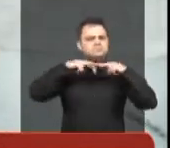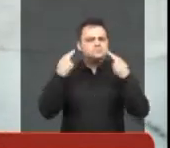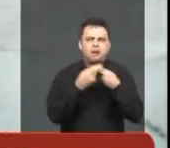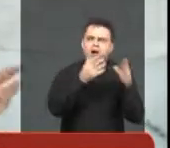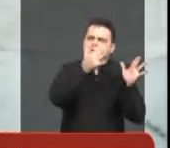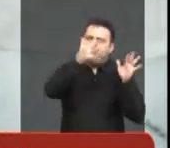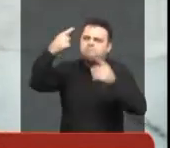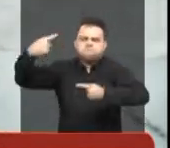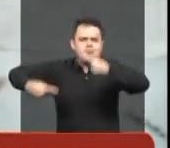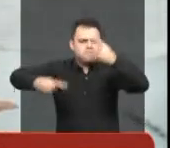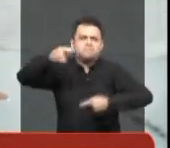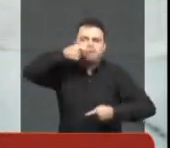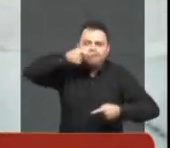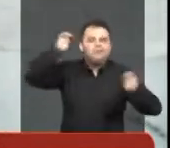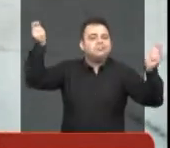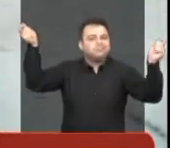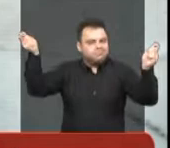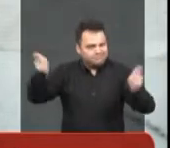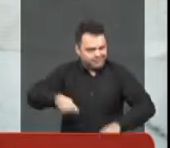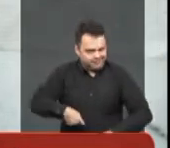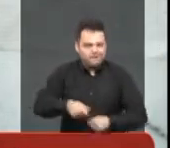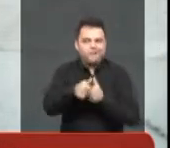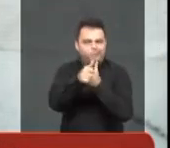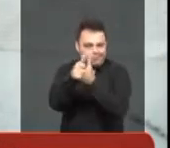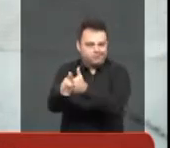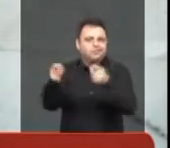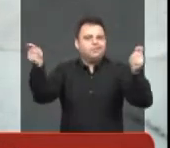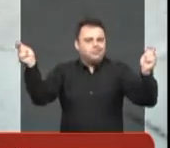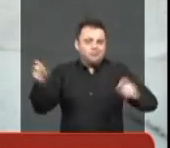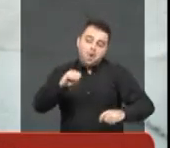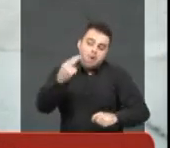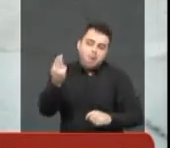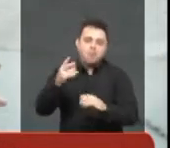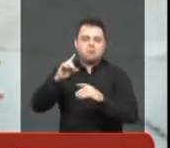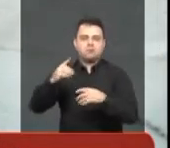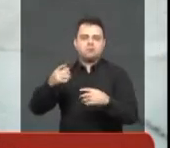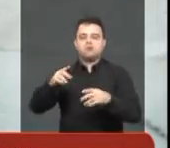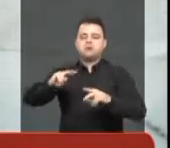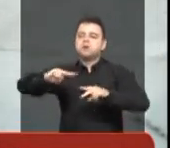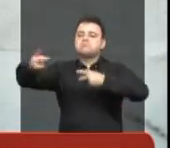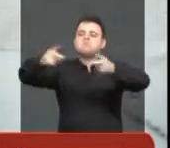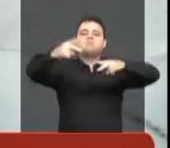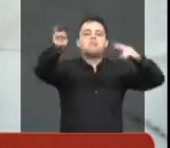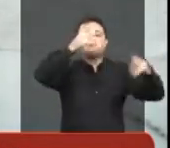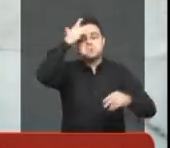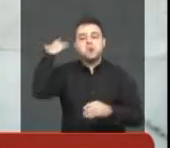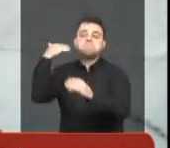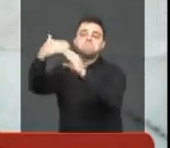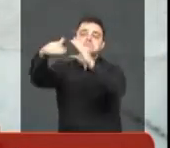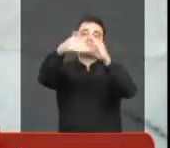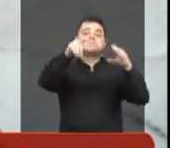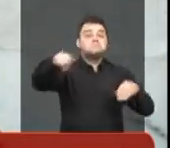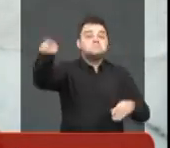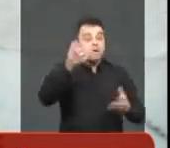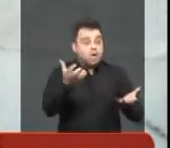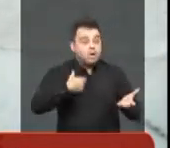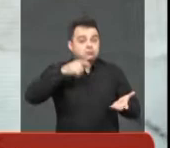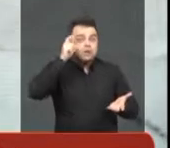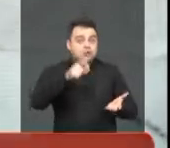-riopreto. audiência toda, o debate todo está disponível para que você possa acompanhar ou compartilhar com alguma pessoa